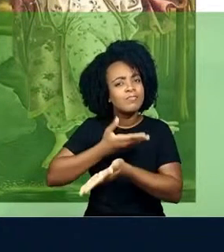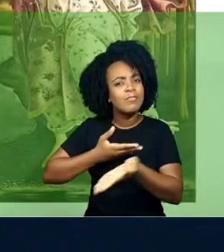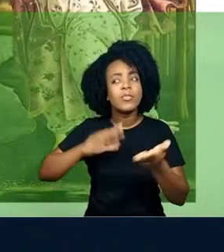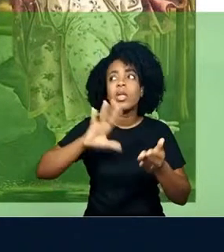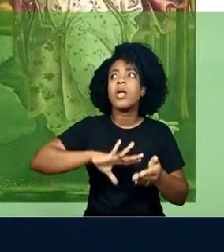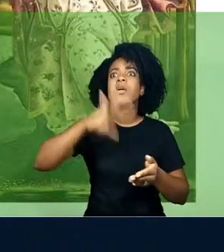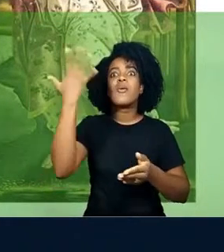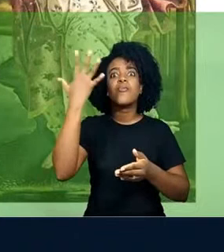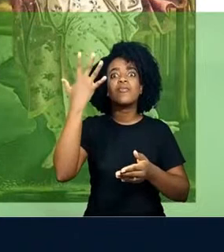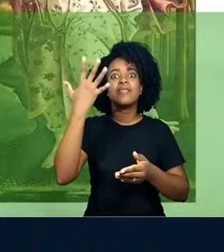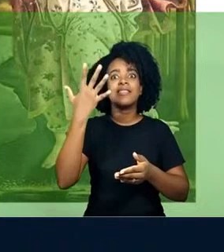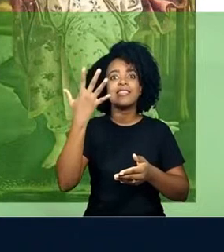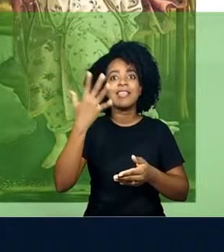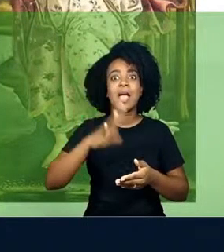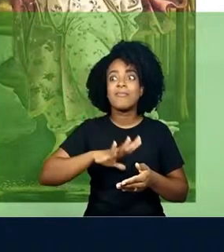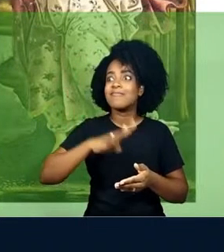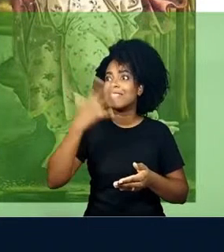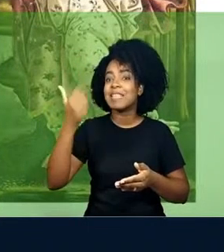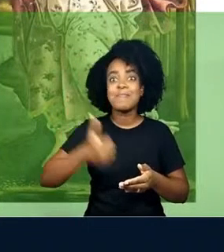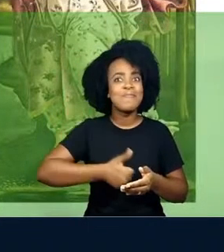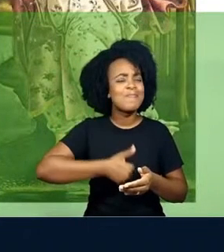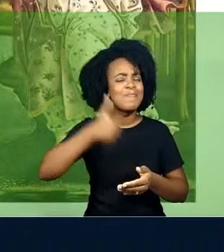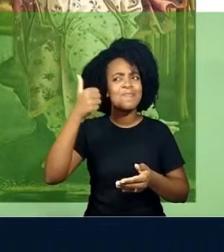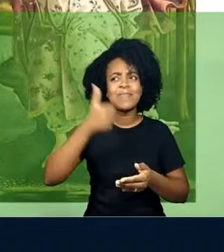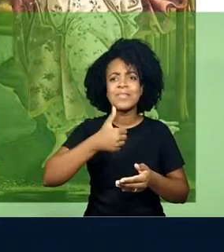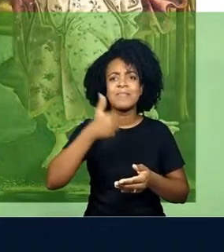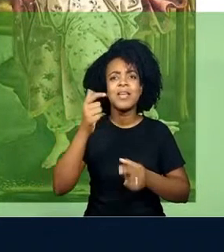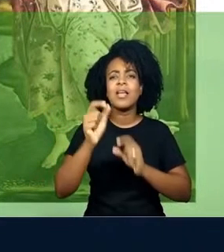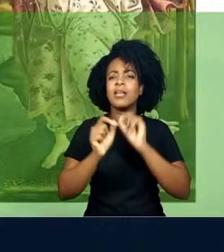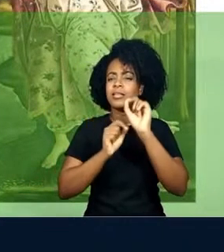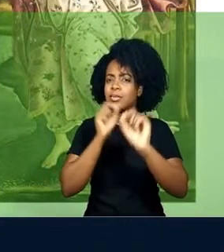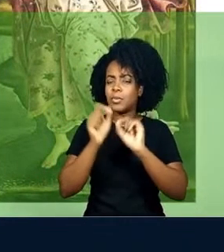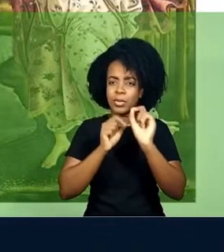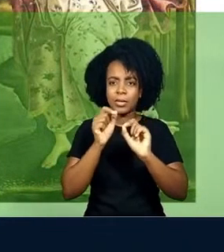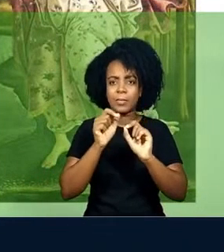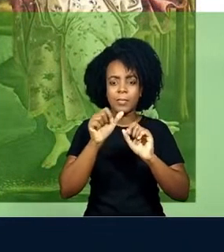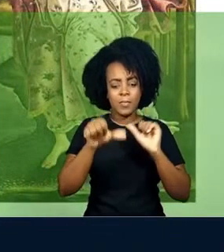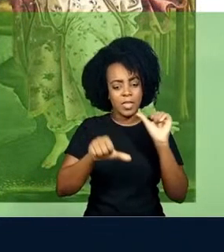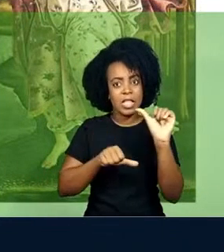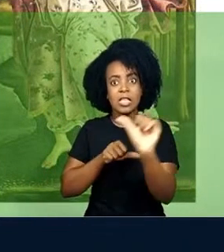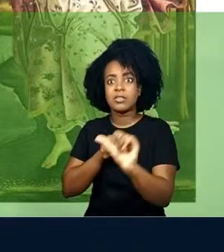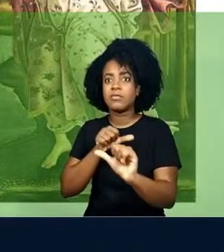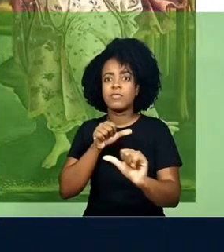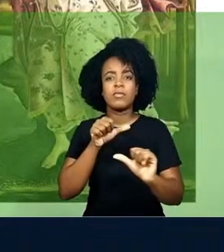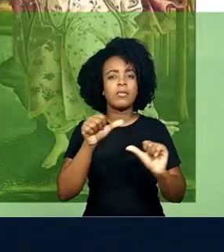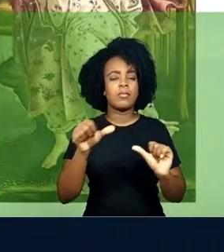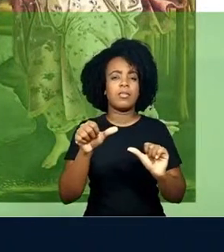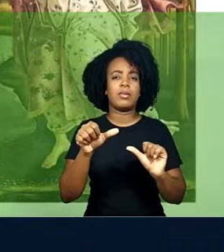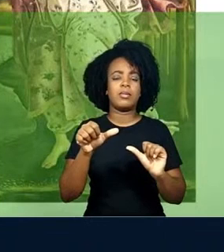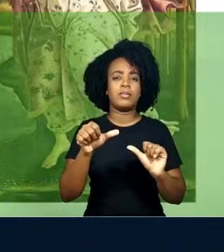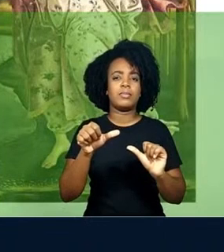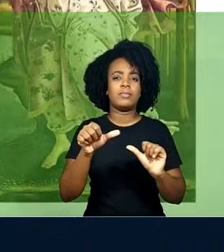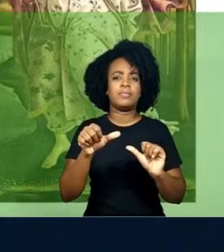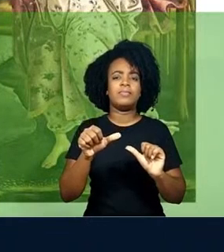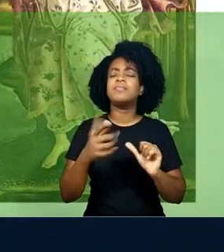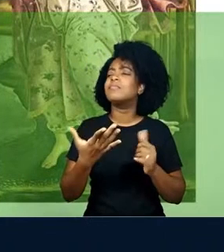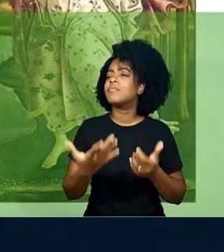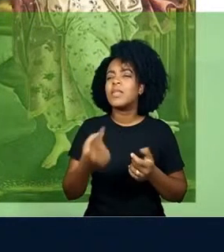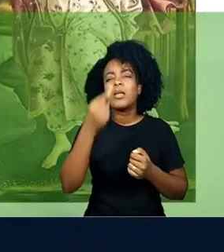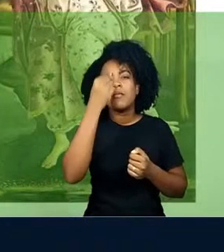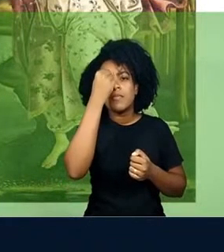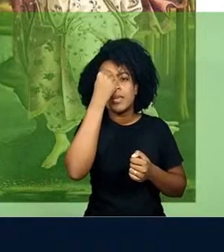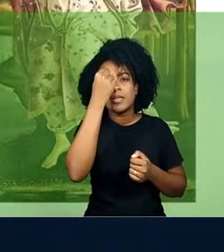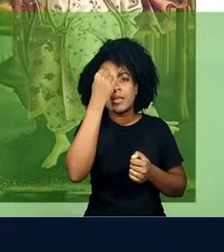acontecimento inédito, um acontecimento tal como pensa Deleuze, que é transformador, que a